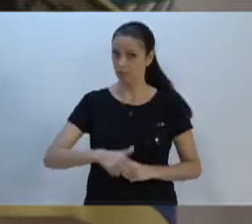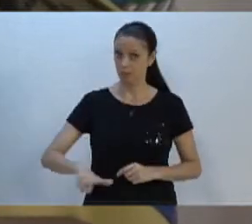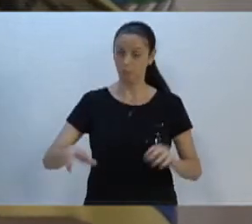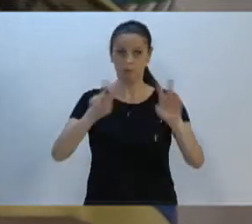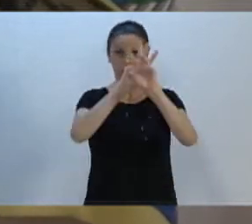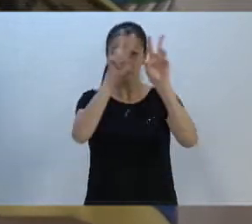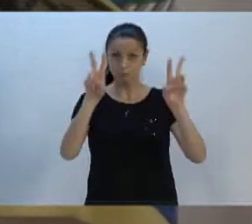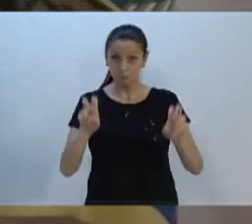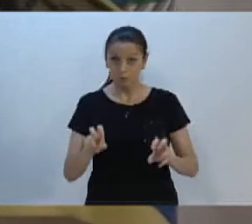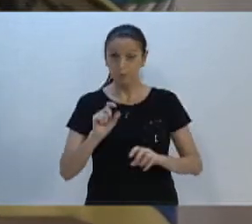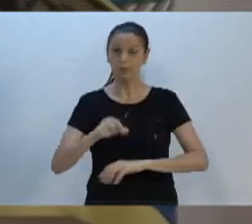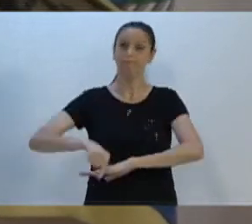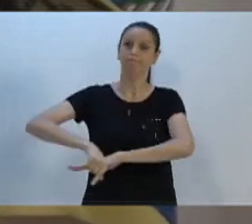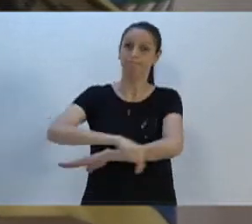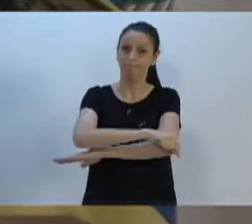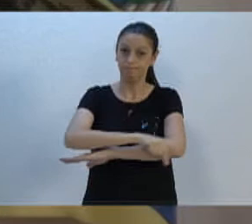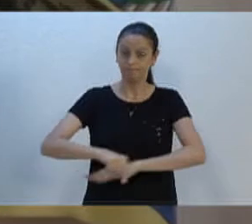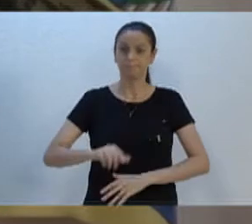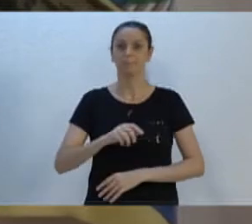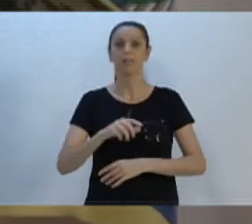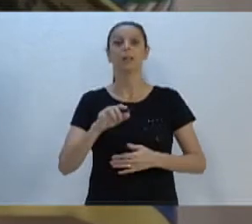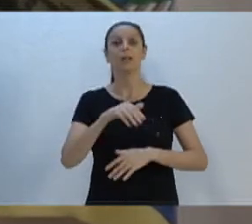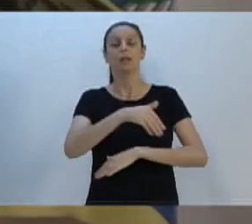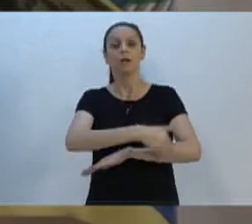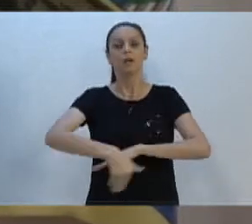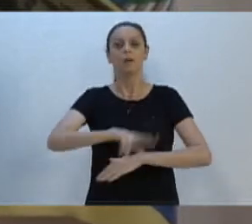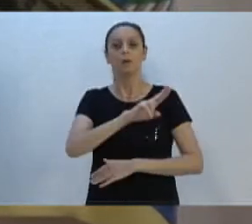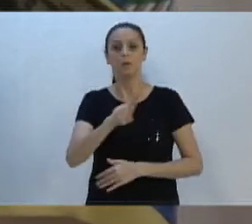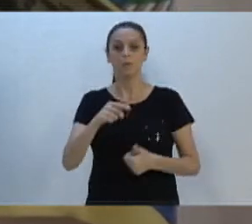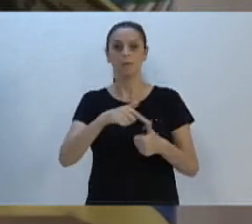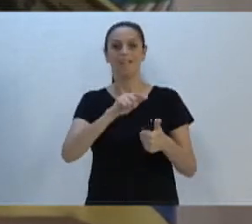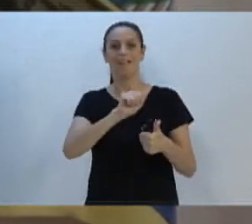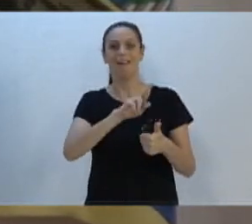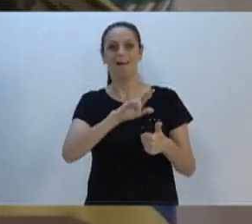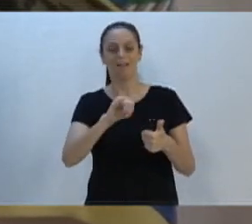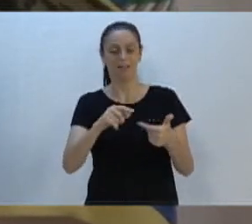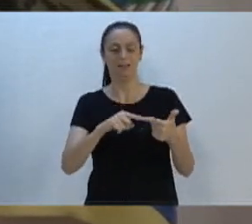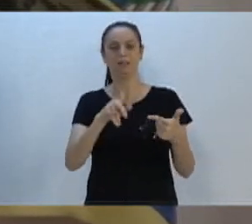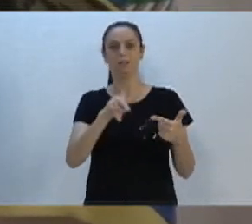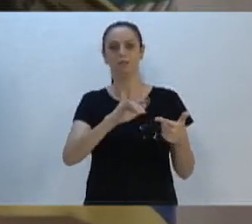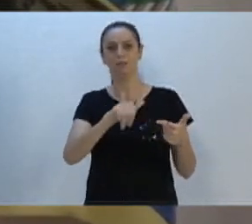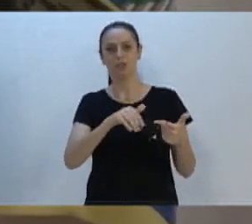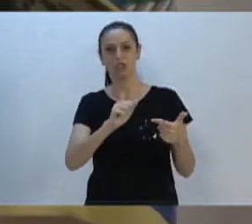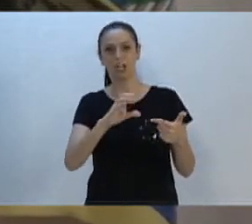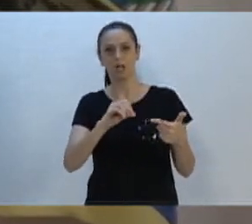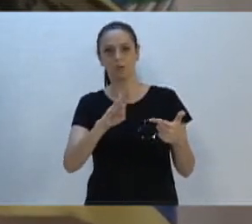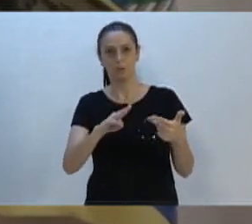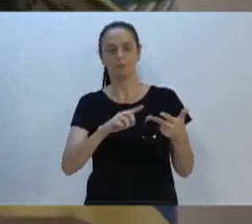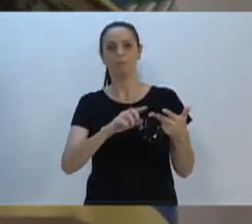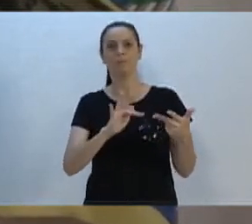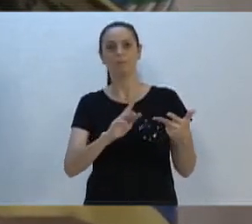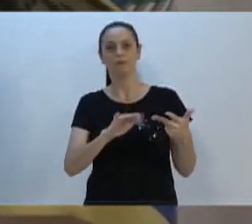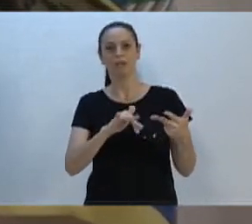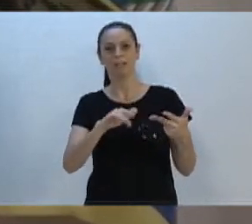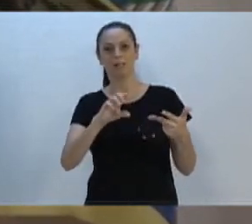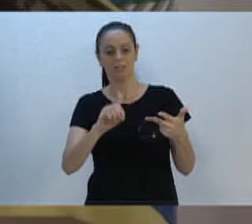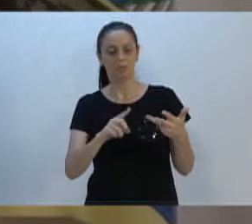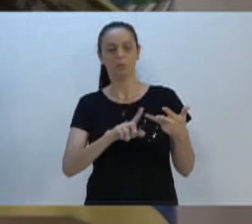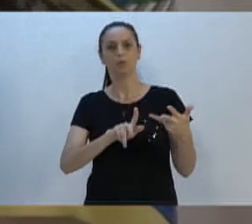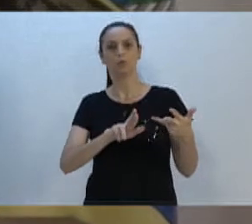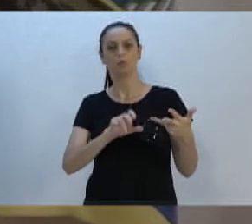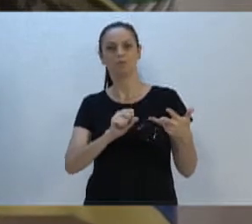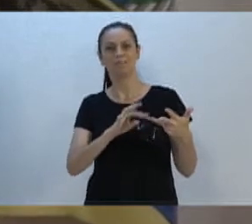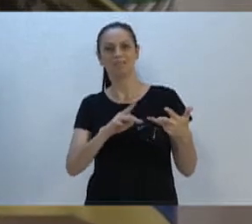os passeios públicos da Aríba Roso, da rua Professor Jacobi Naischen, Frederico Ientes e Gustavo